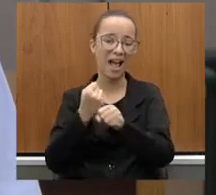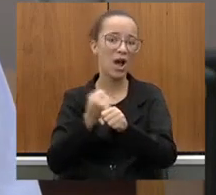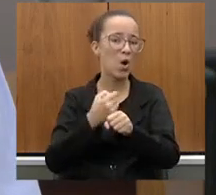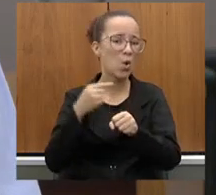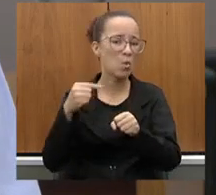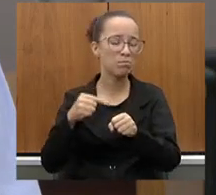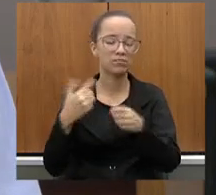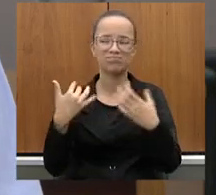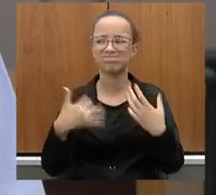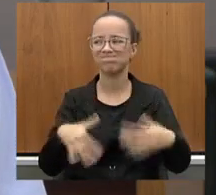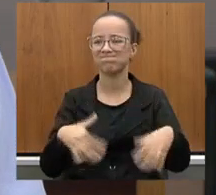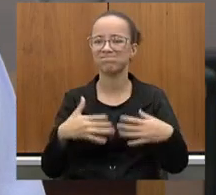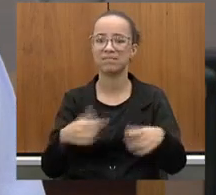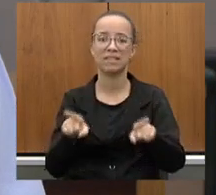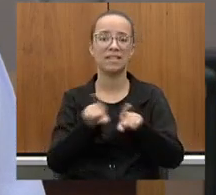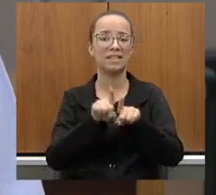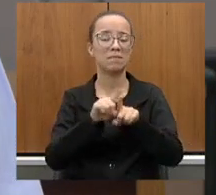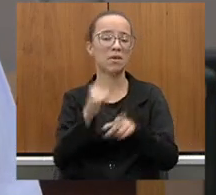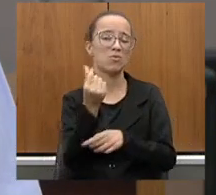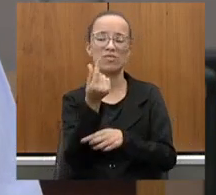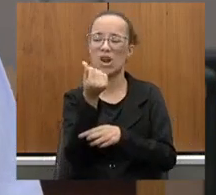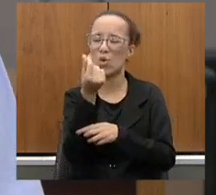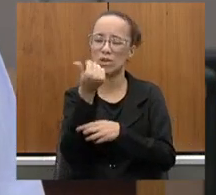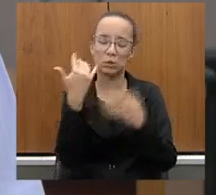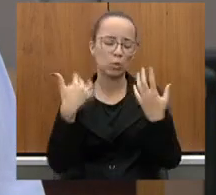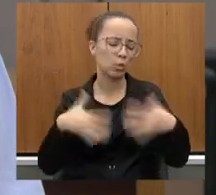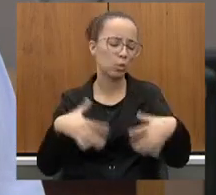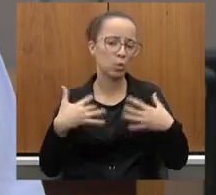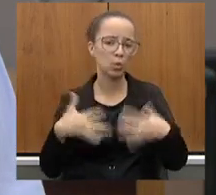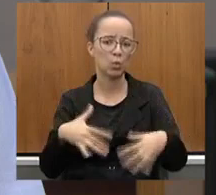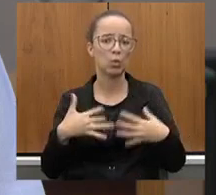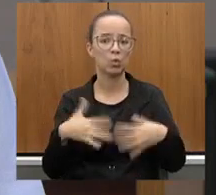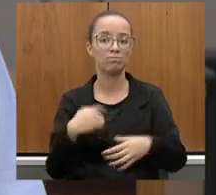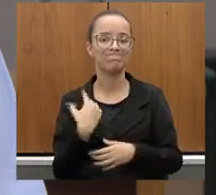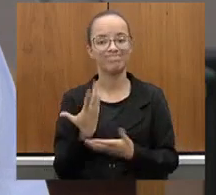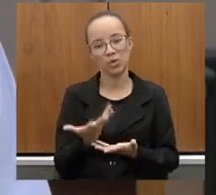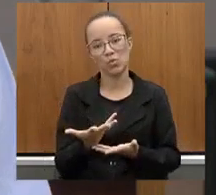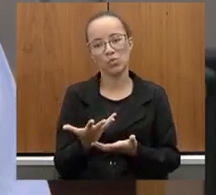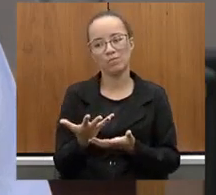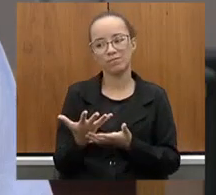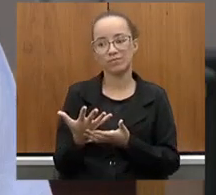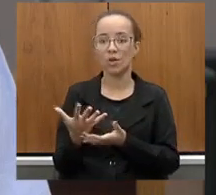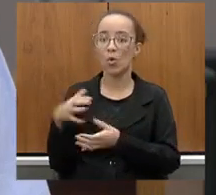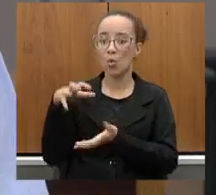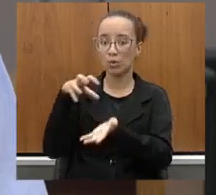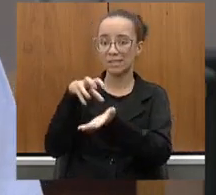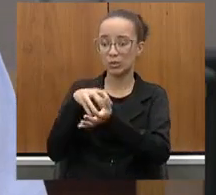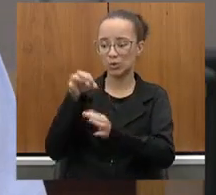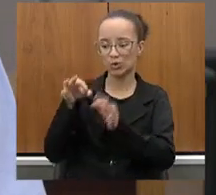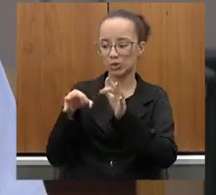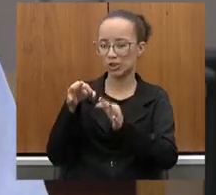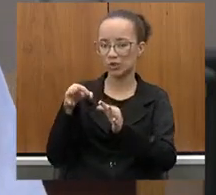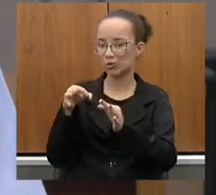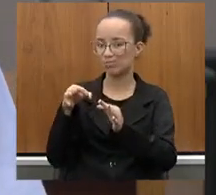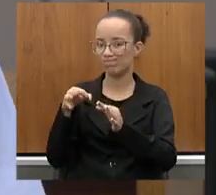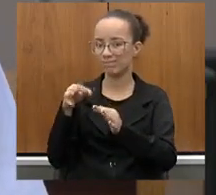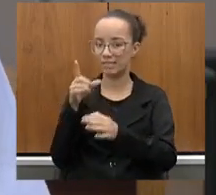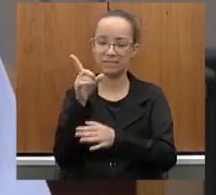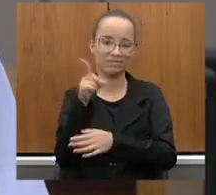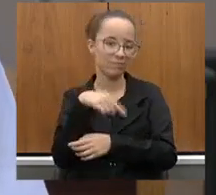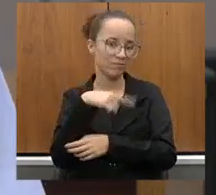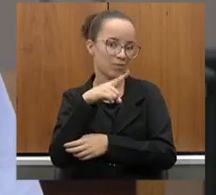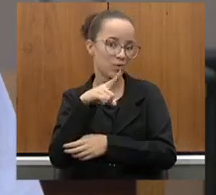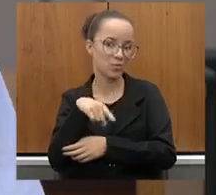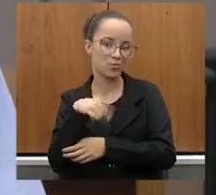e os valores envolvidos, o nosso jurídico, inclusive, não autorizou. Então, isso foi obrigado